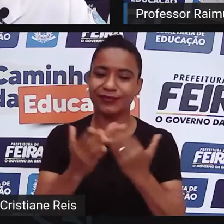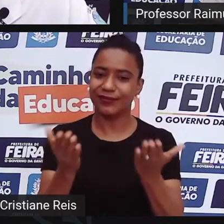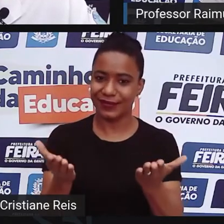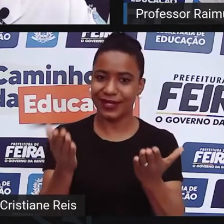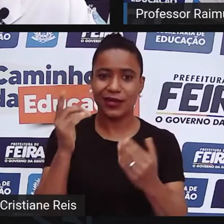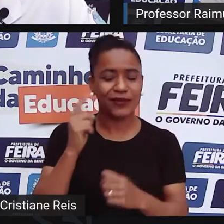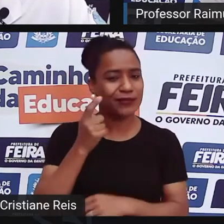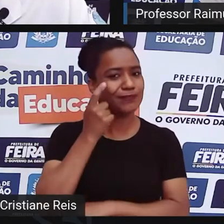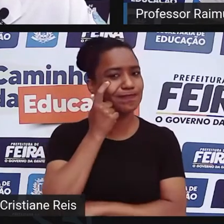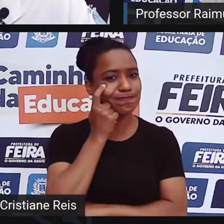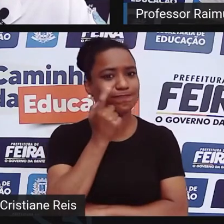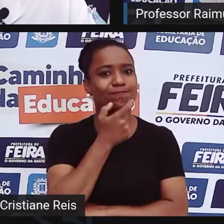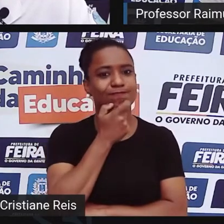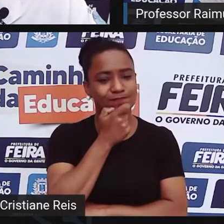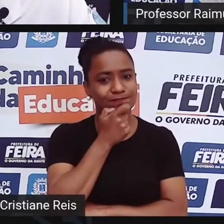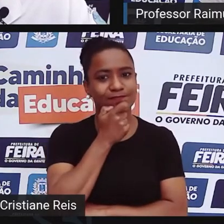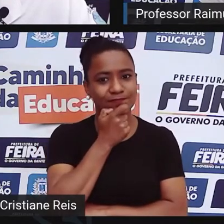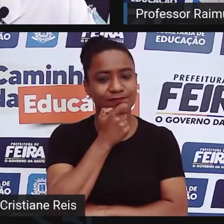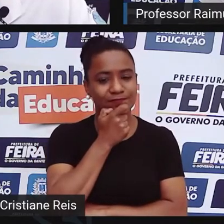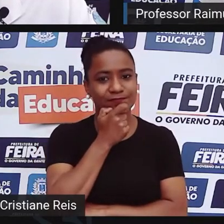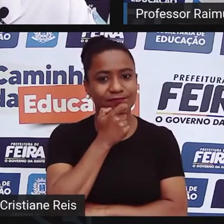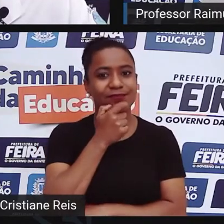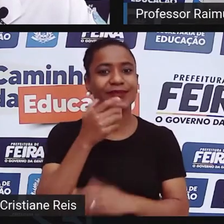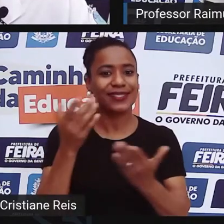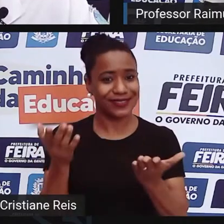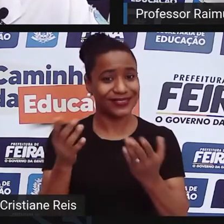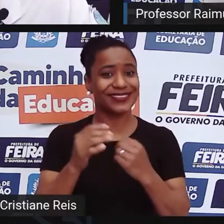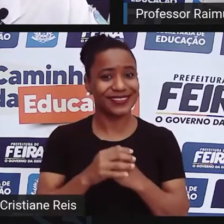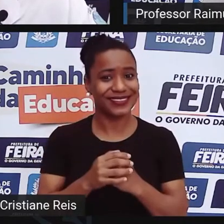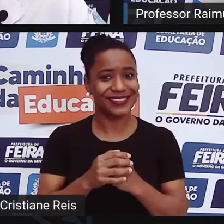cochilar, o gringo quer ensinar capoeira a gente, entende?